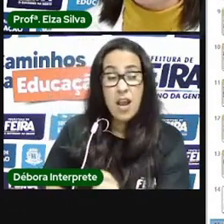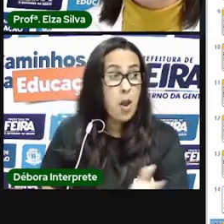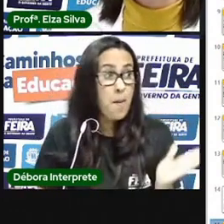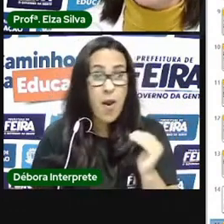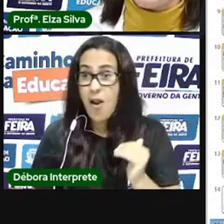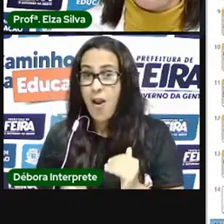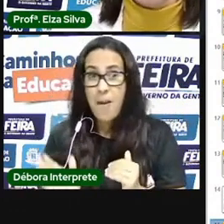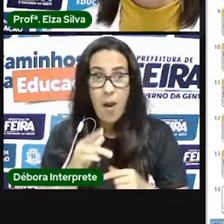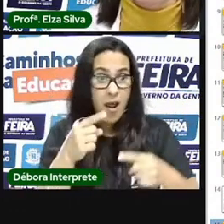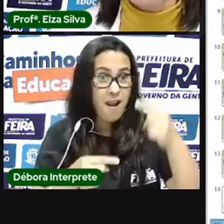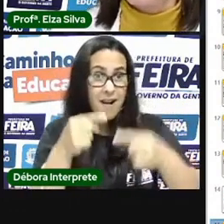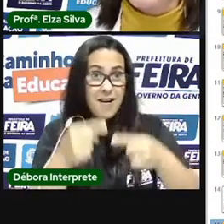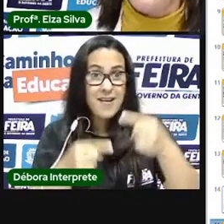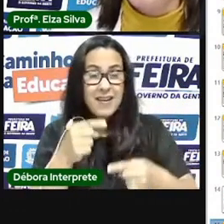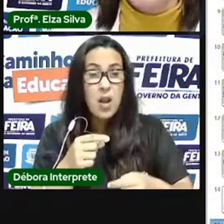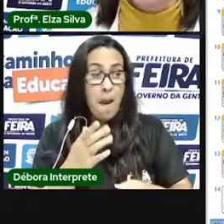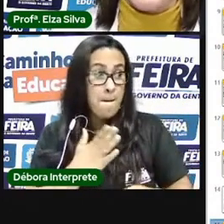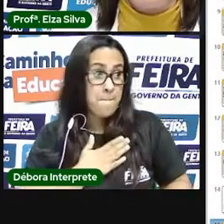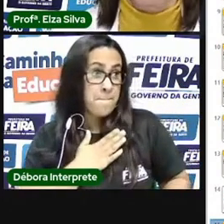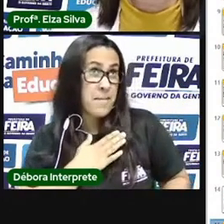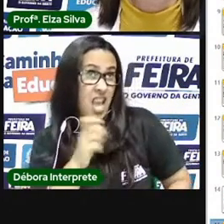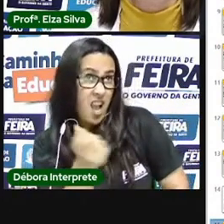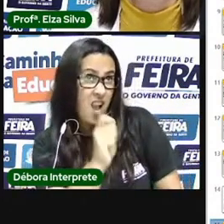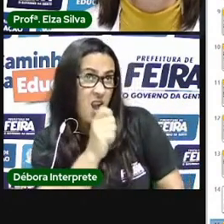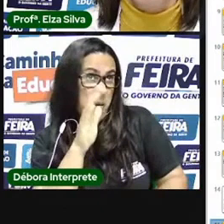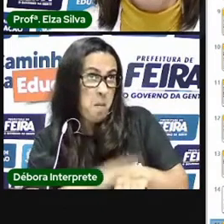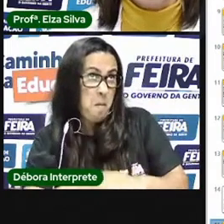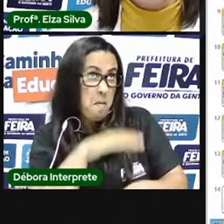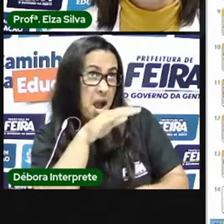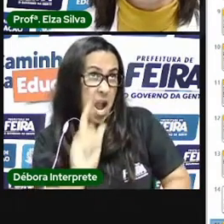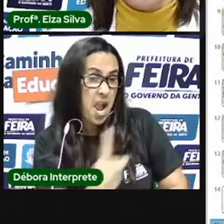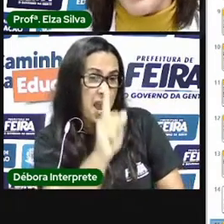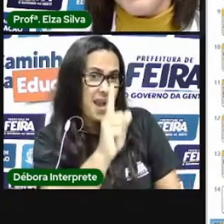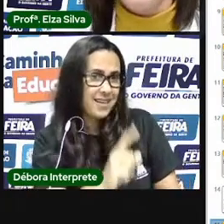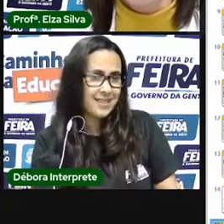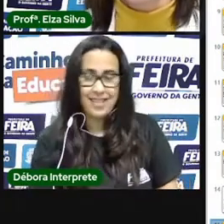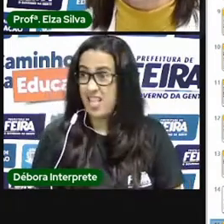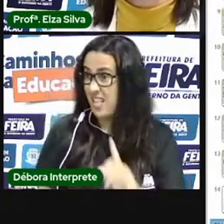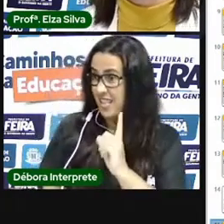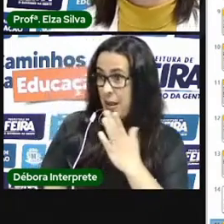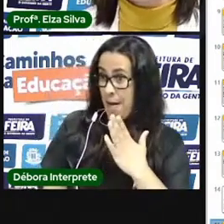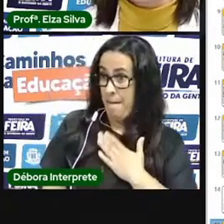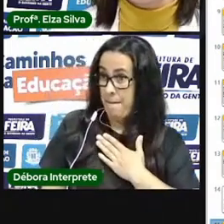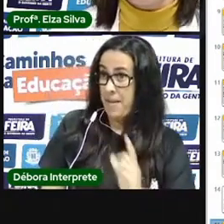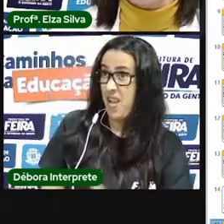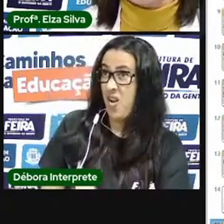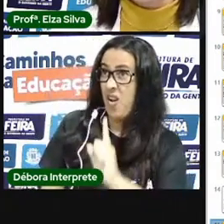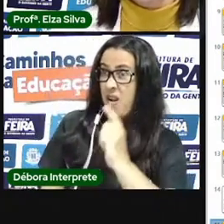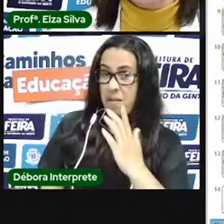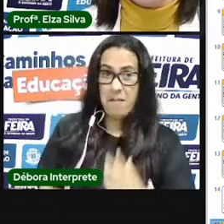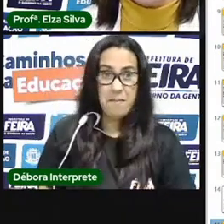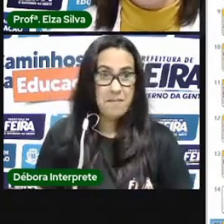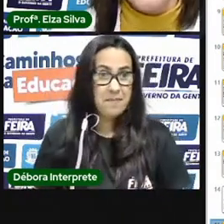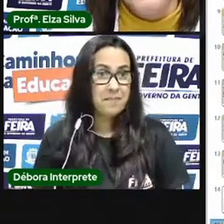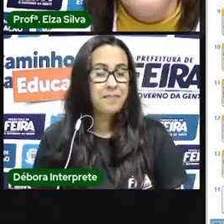consegue alcançar um voo mais alto e mais rápido então esse quadro meus amores eu trouxe pra